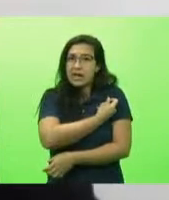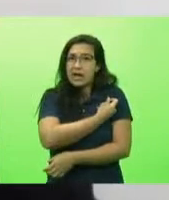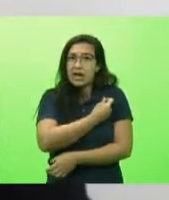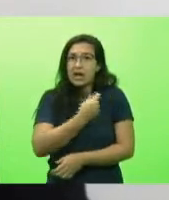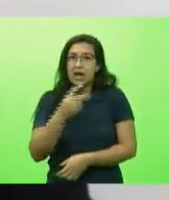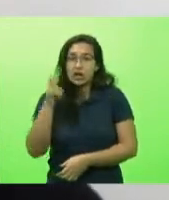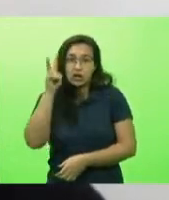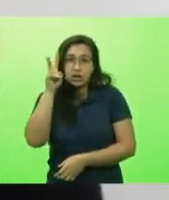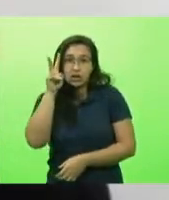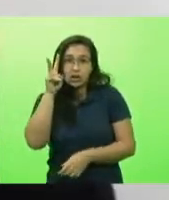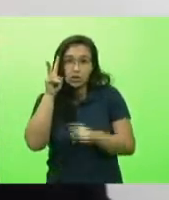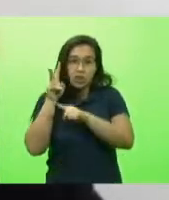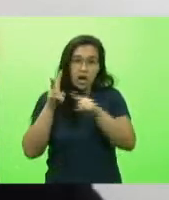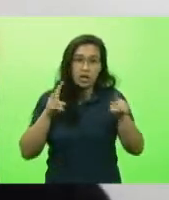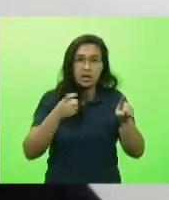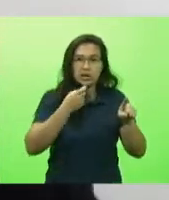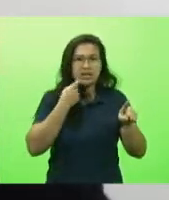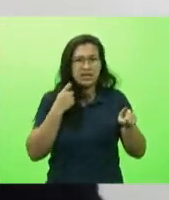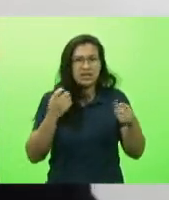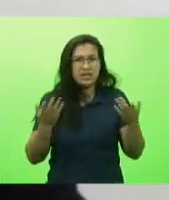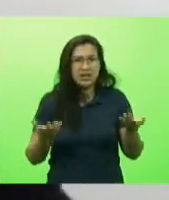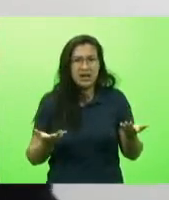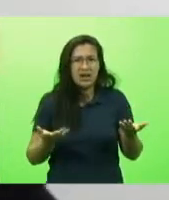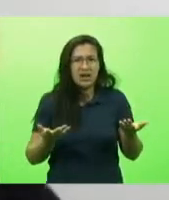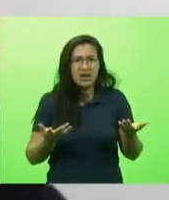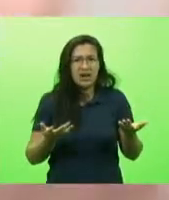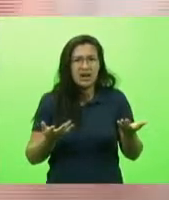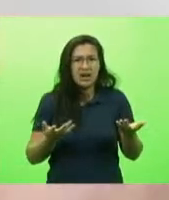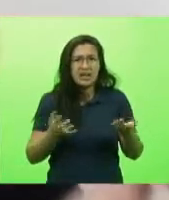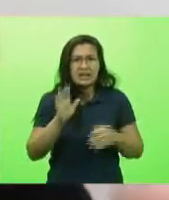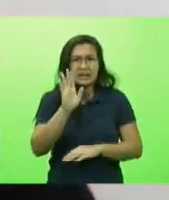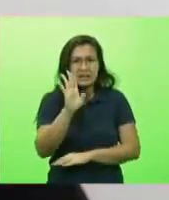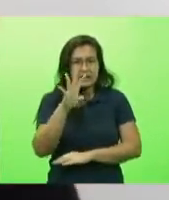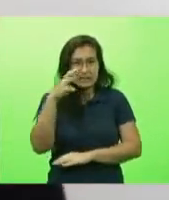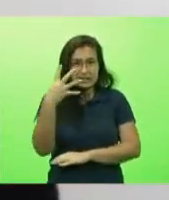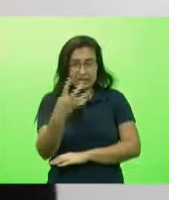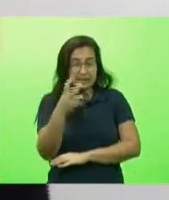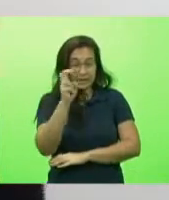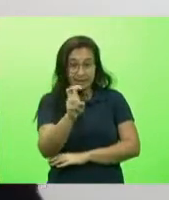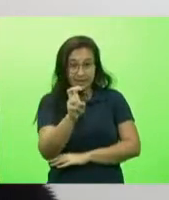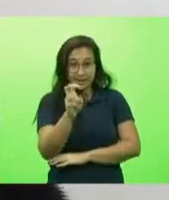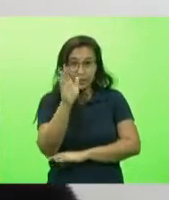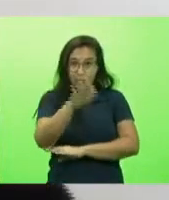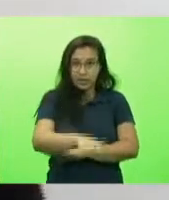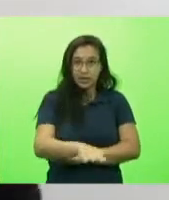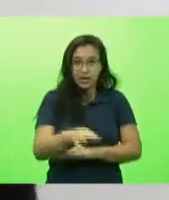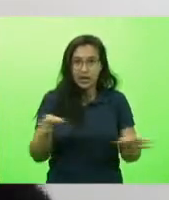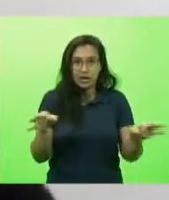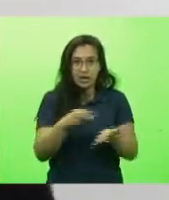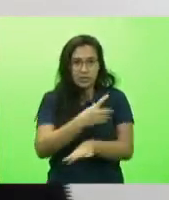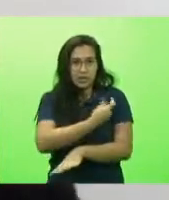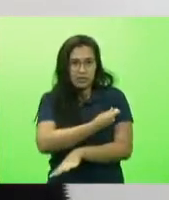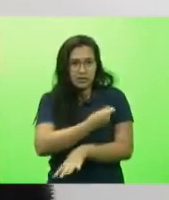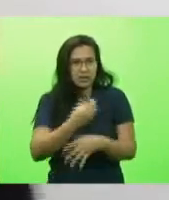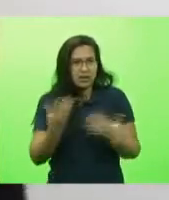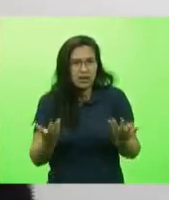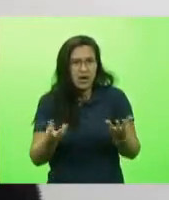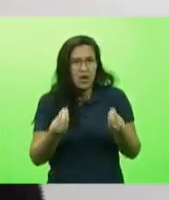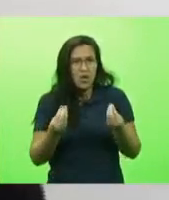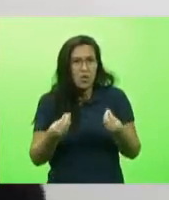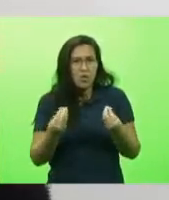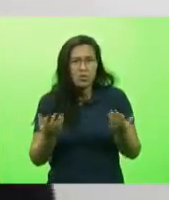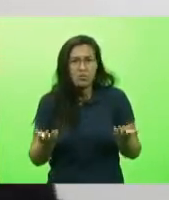às sextas-feiras 17 horas encerra a vacinação começa segunda-feira 8 horas quando não às 9 está aí o